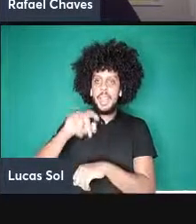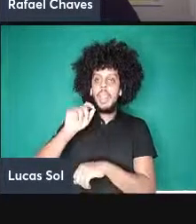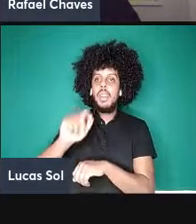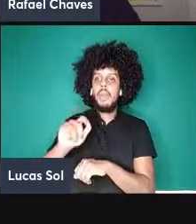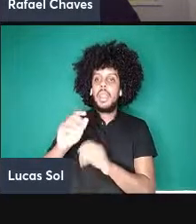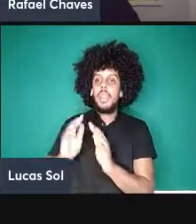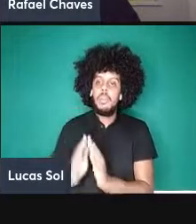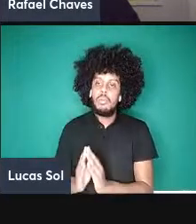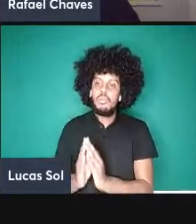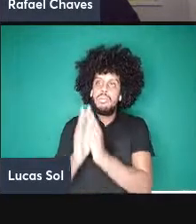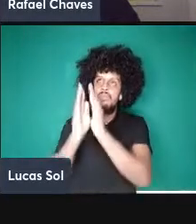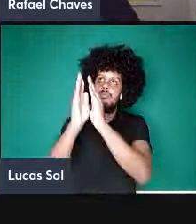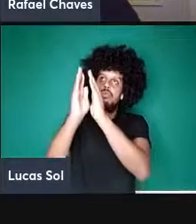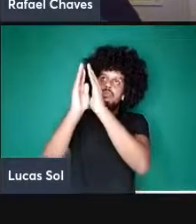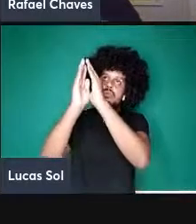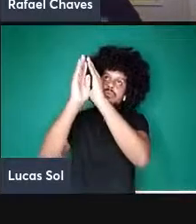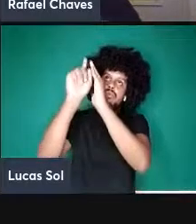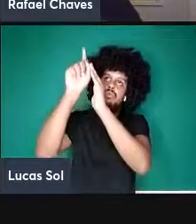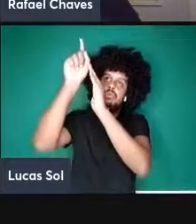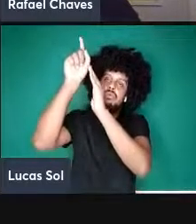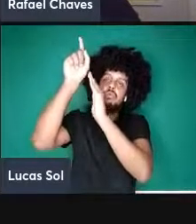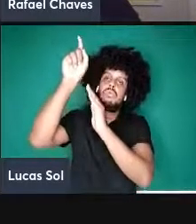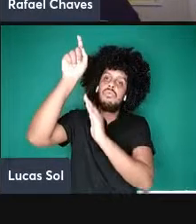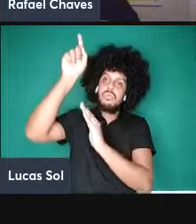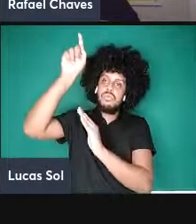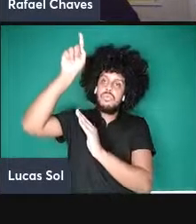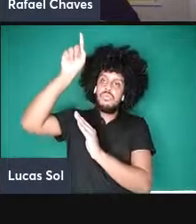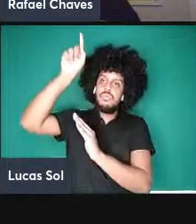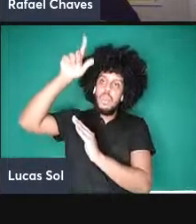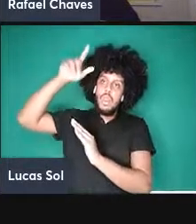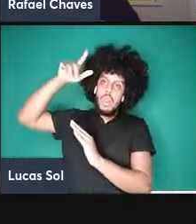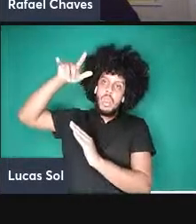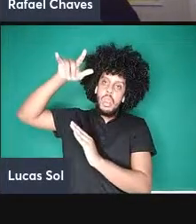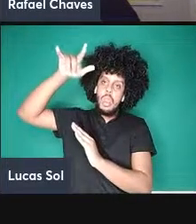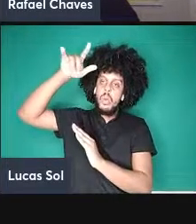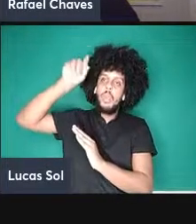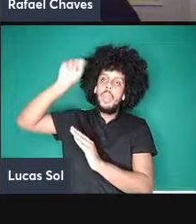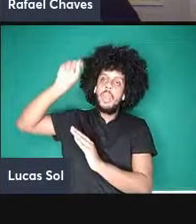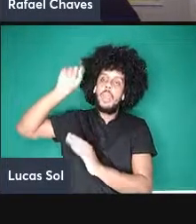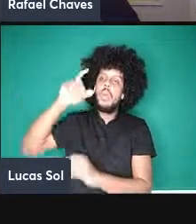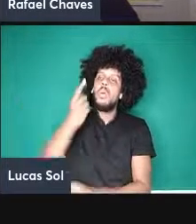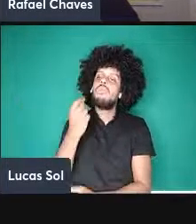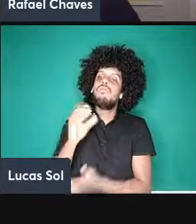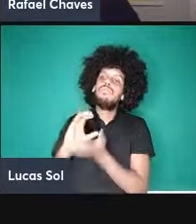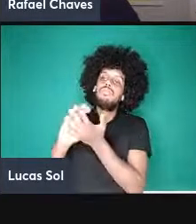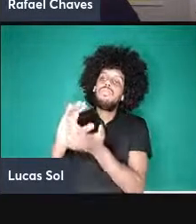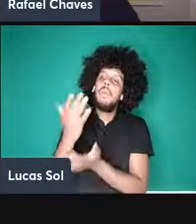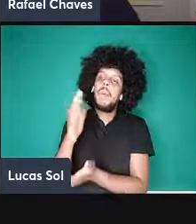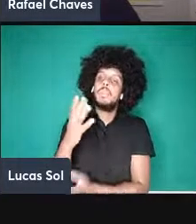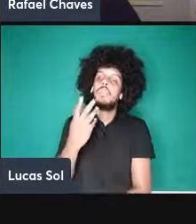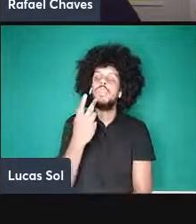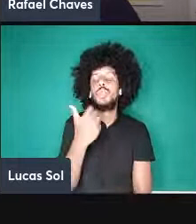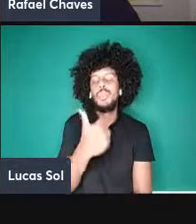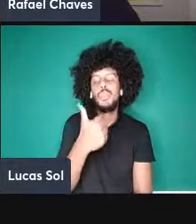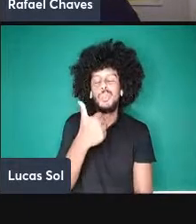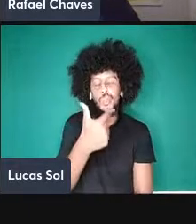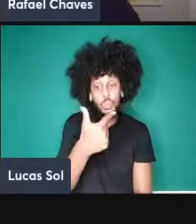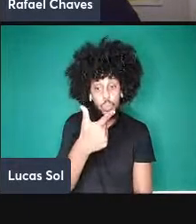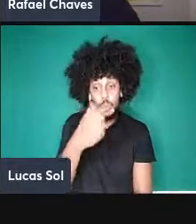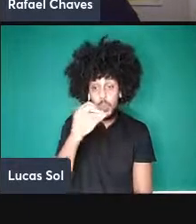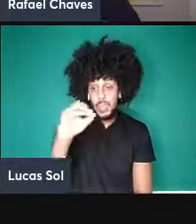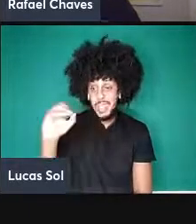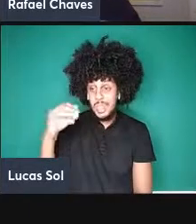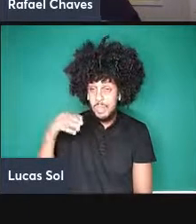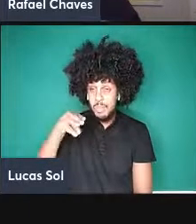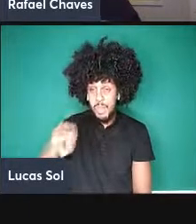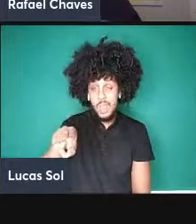de estados quânticos embarcada o custo estimado dele foi 200 milhões de dólares parece muito talvez